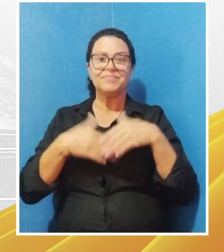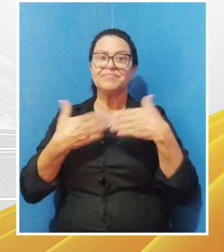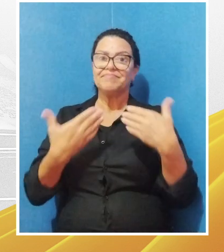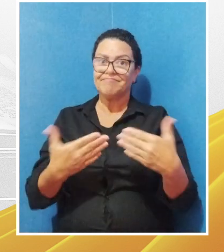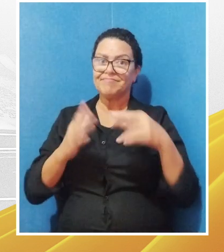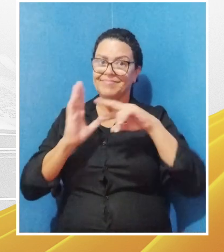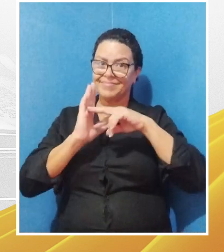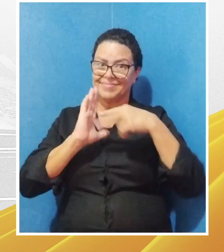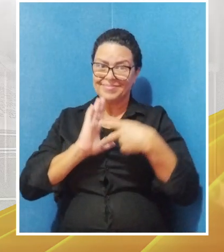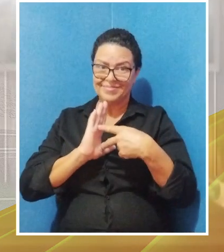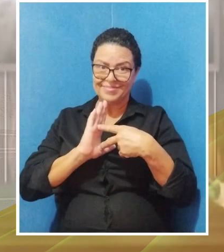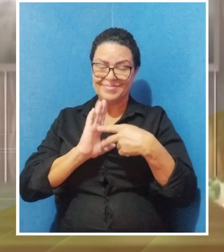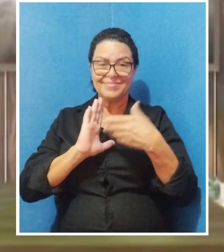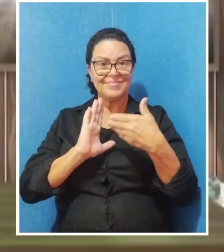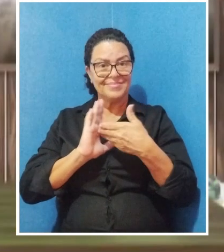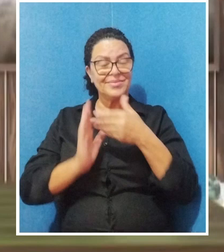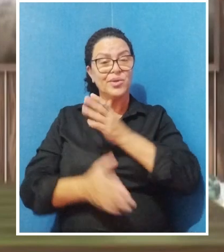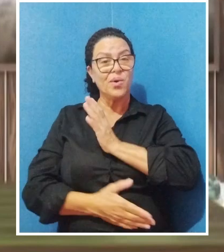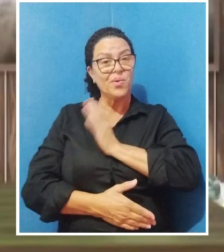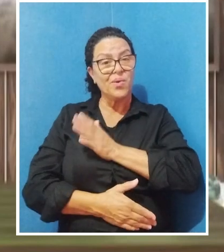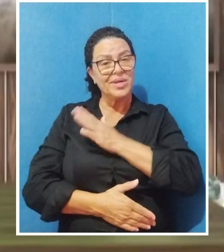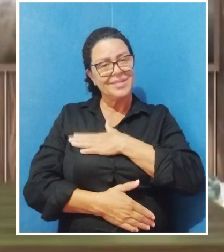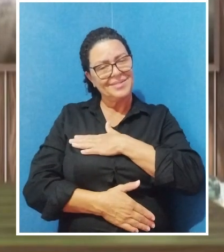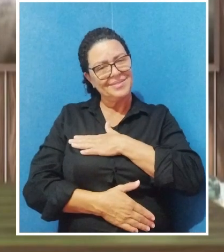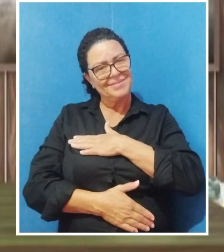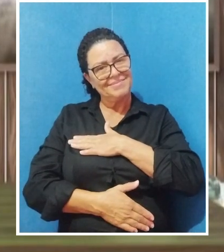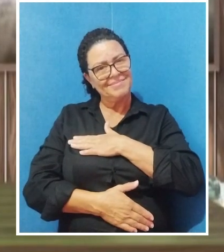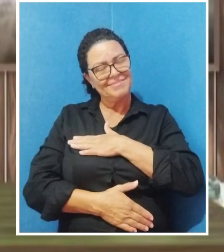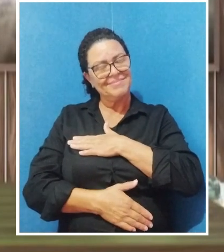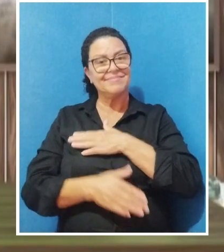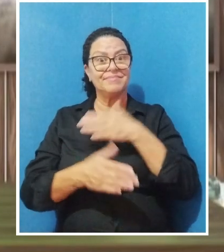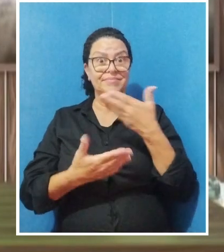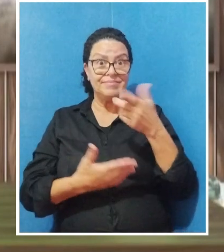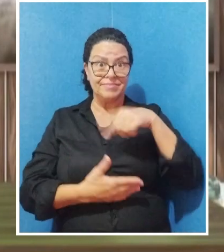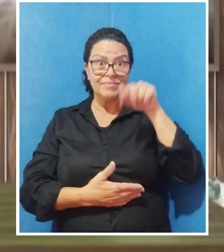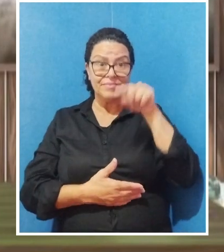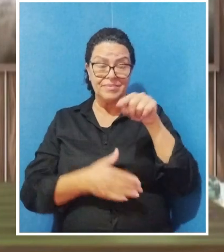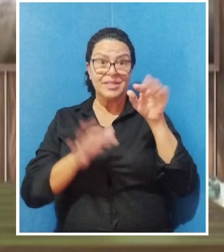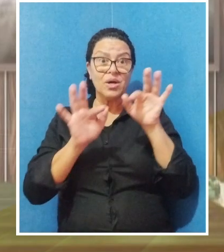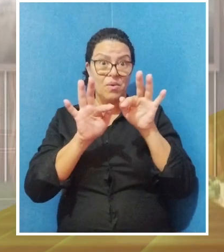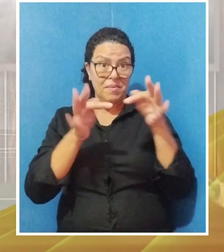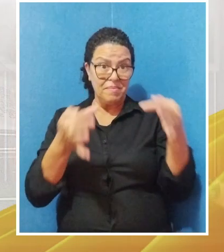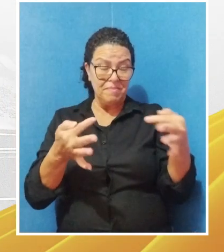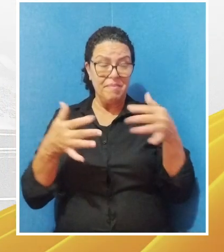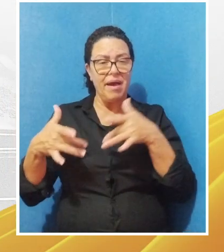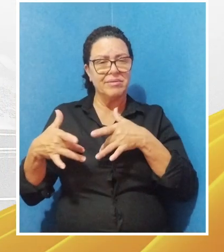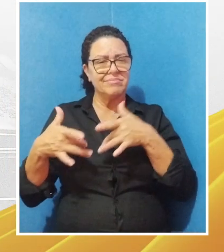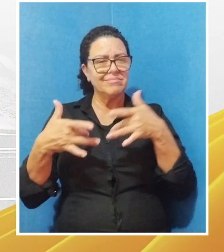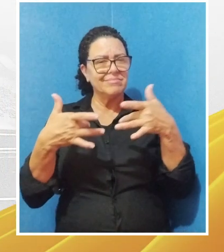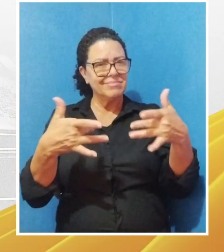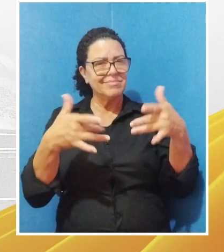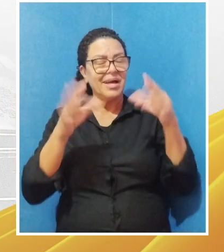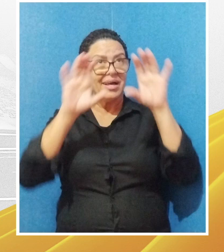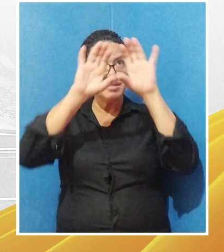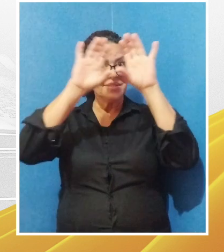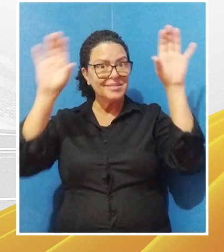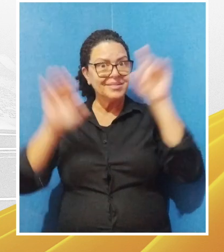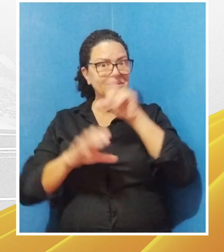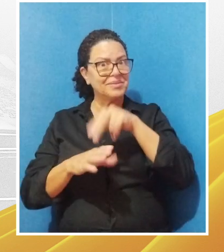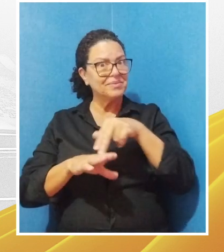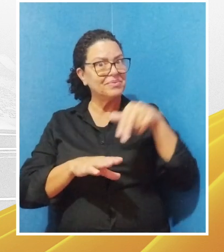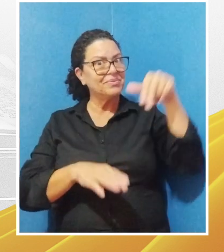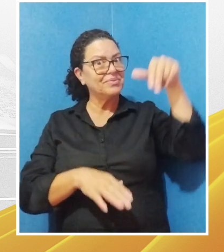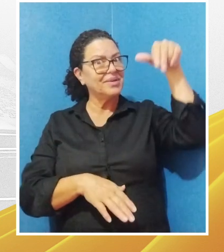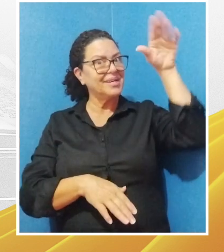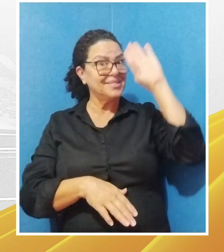Qual é o significado de um coração humilde? Porque se você for humilde, você irá para o reino dos céus.